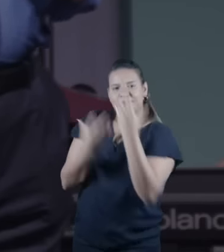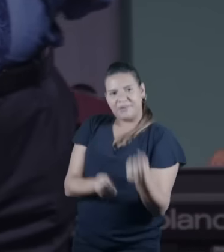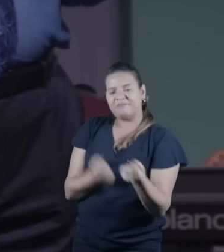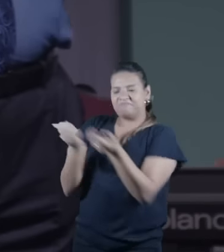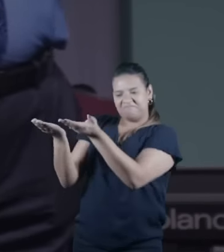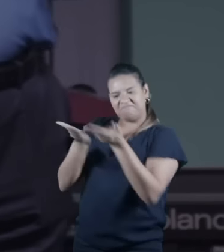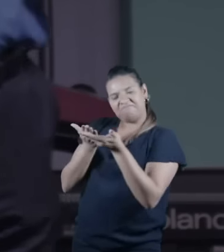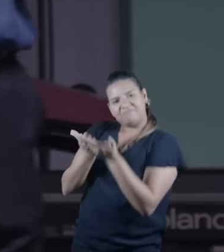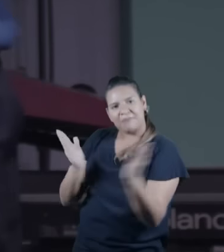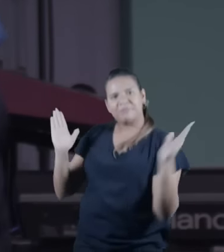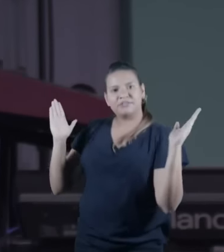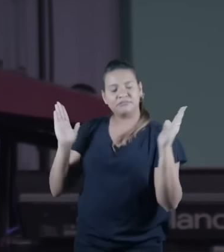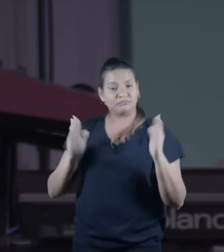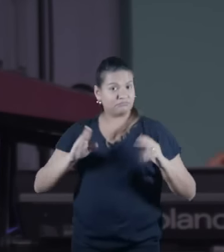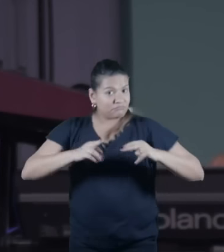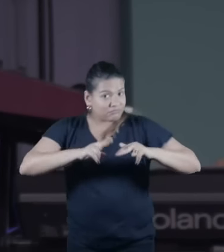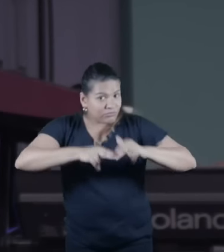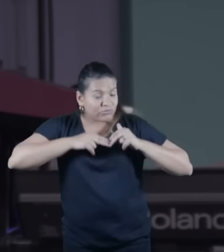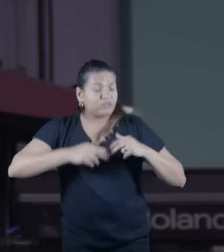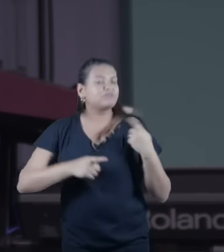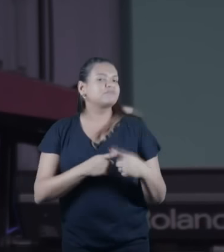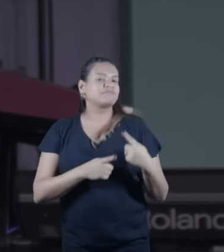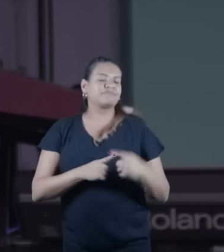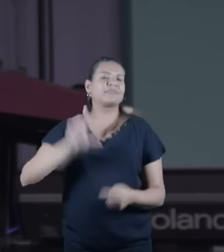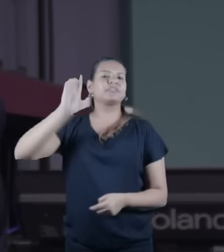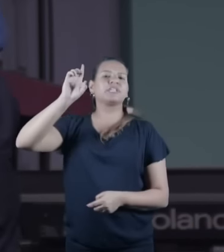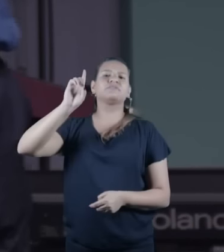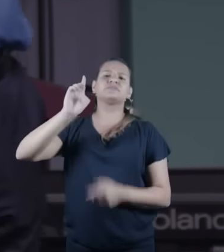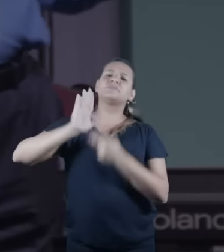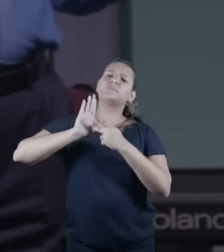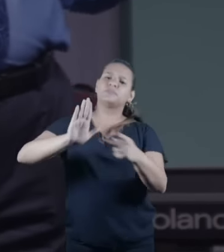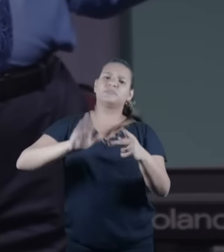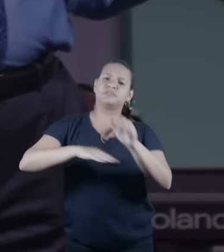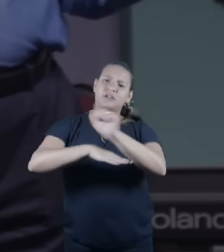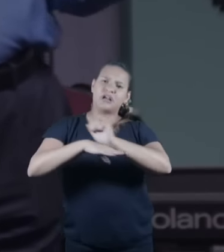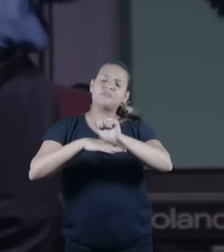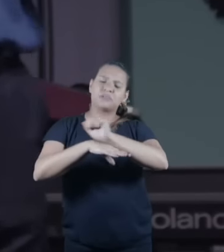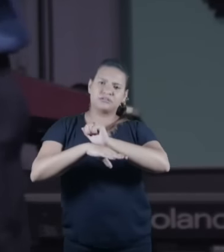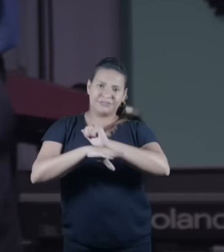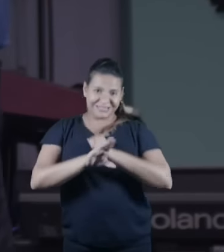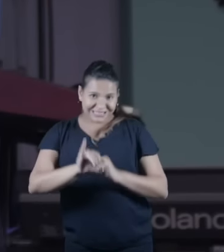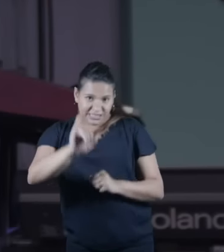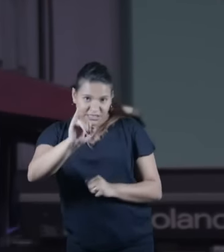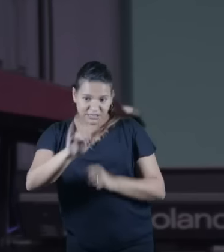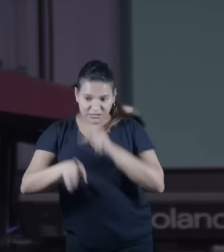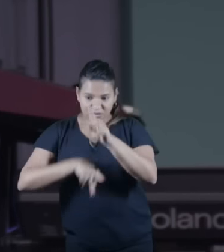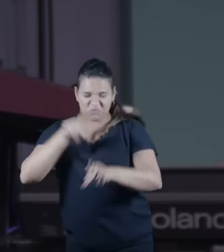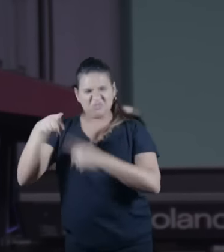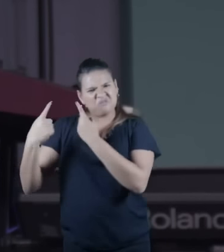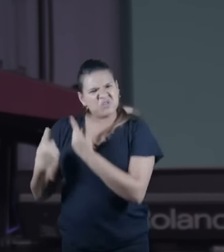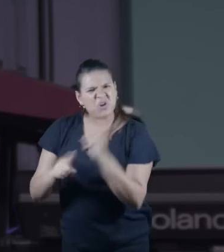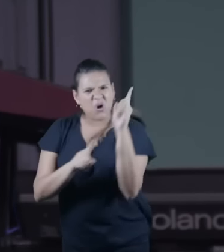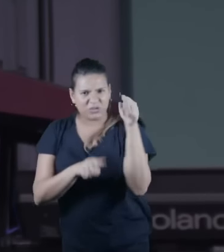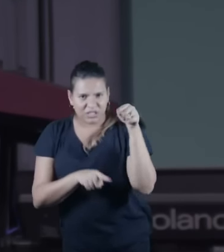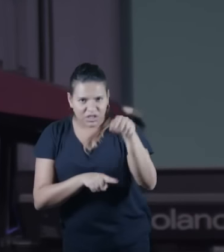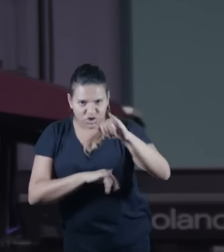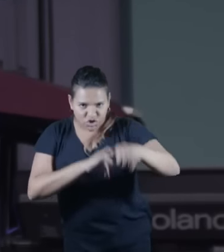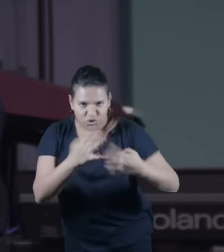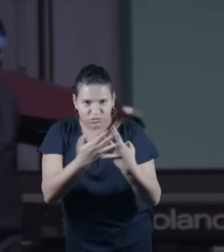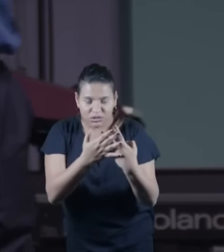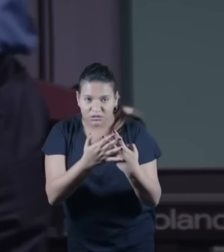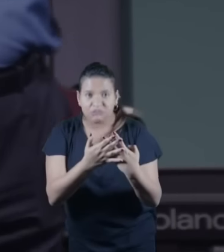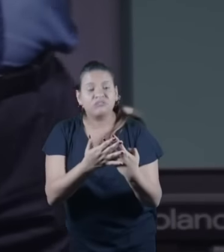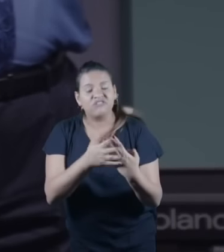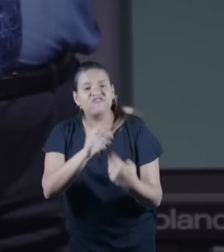Abraão abençoaria os que te abençoarem e amaldiçoaria os que te amaldiçoarem vale para hoje gente então eu